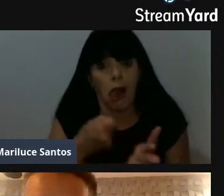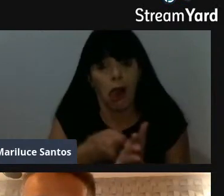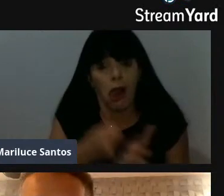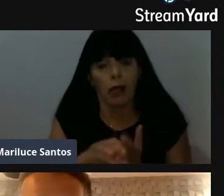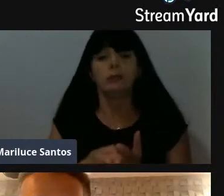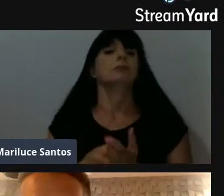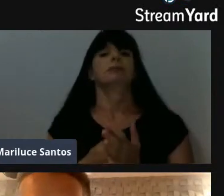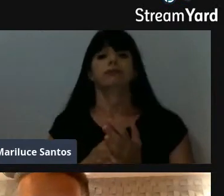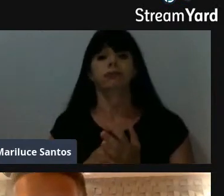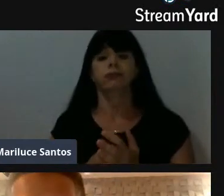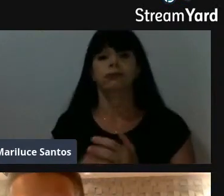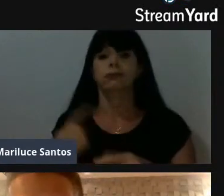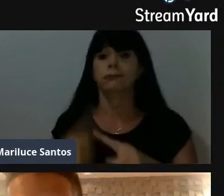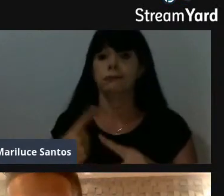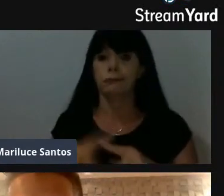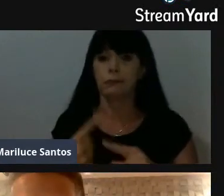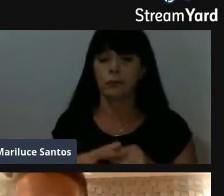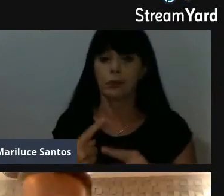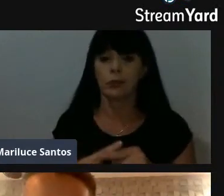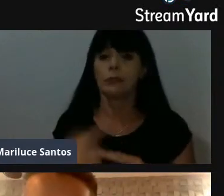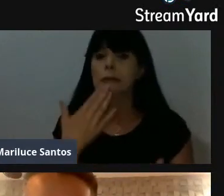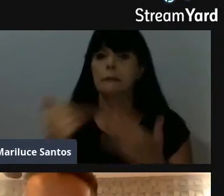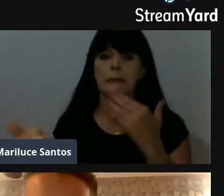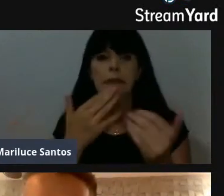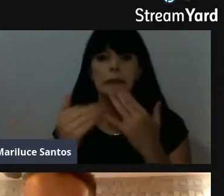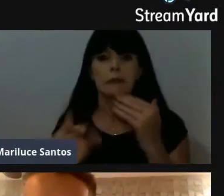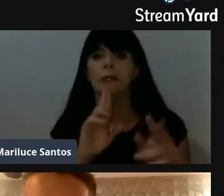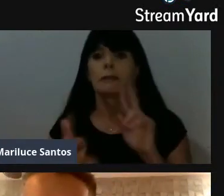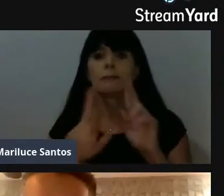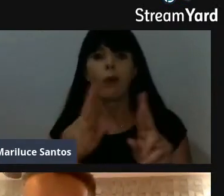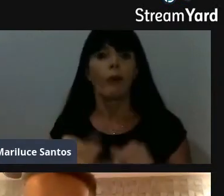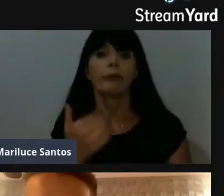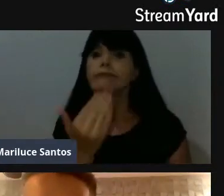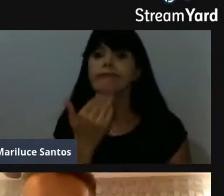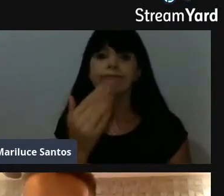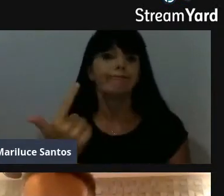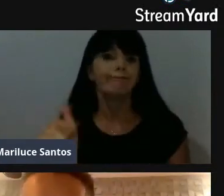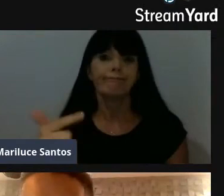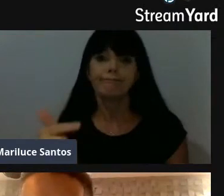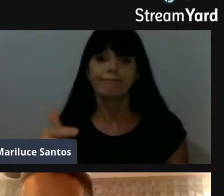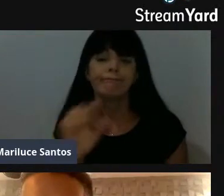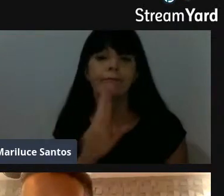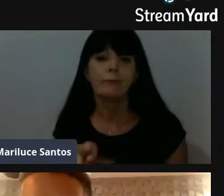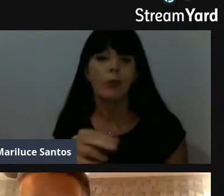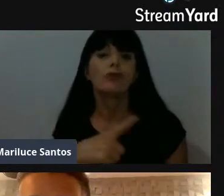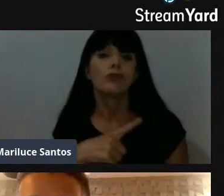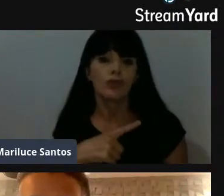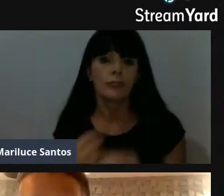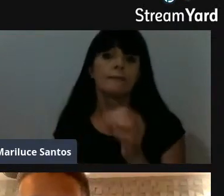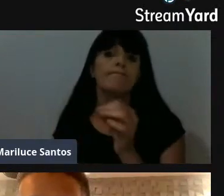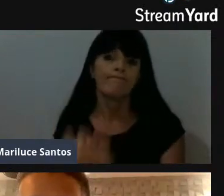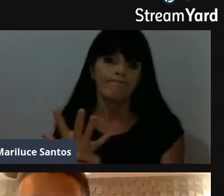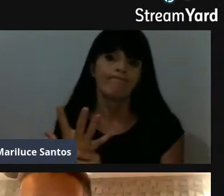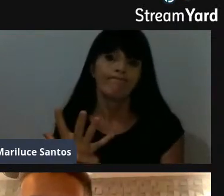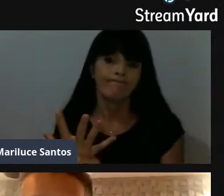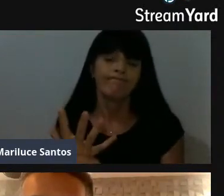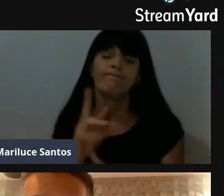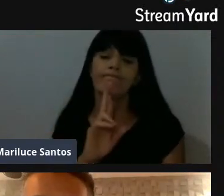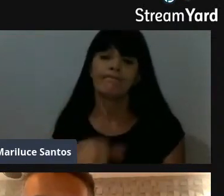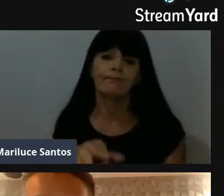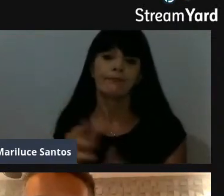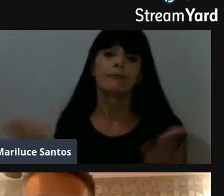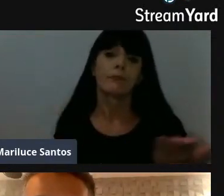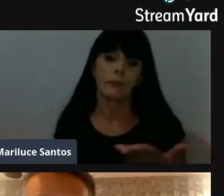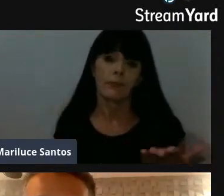pelos lojistas, eles pediam respostas que ninguém tinha, a gente tinha que criar para fazer a solução, então a parte